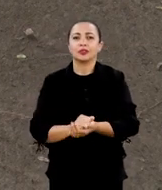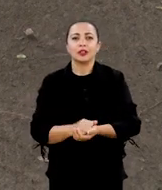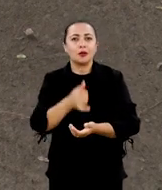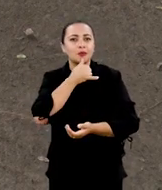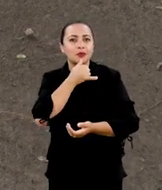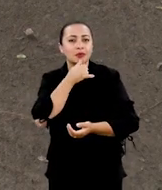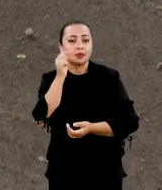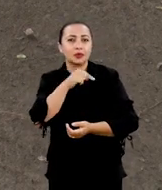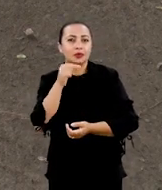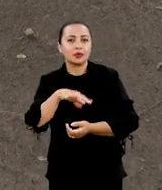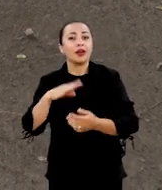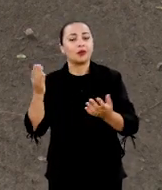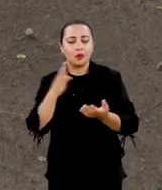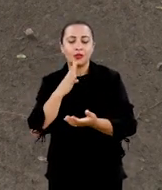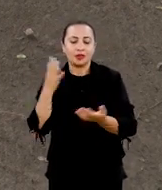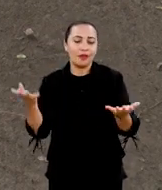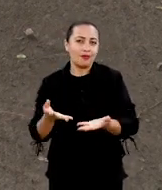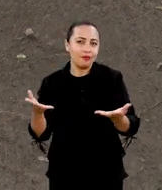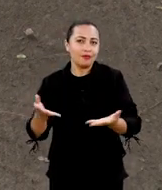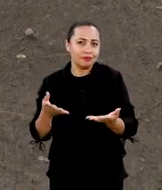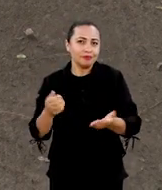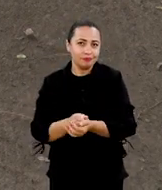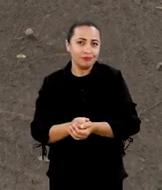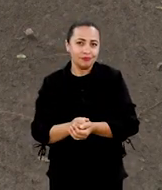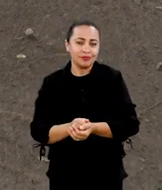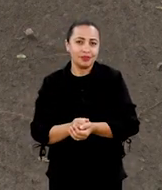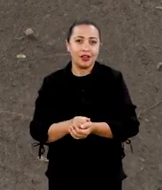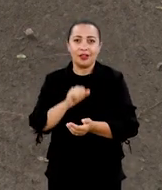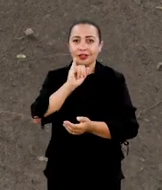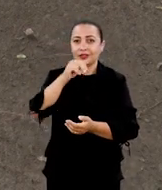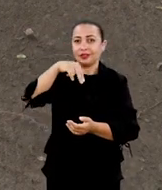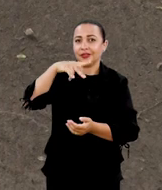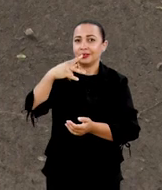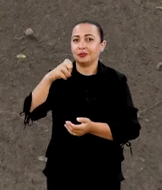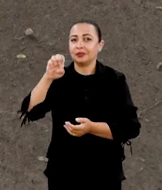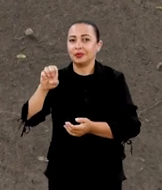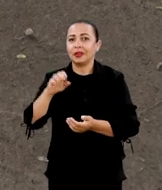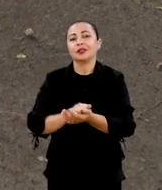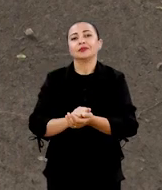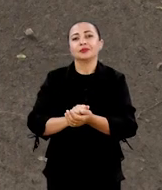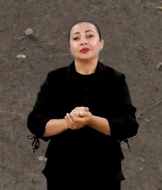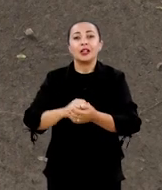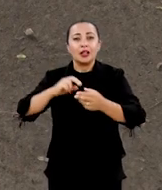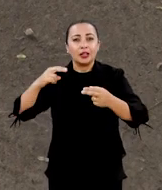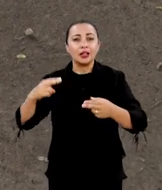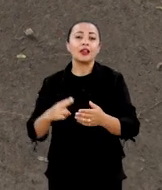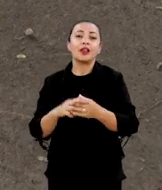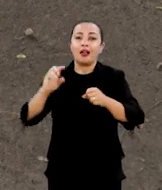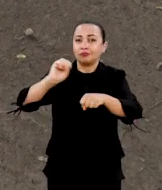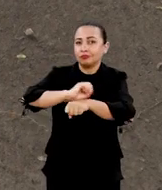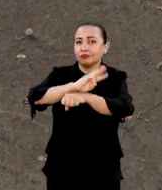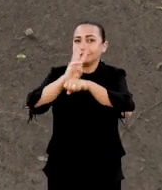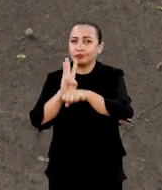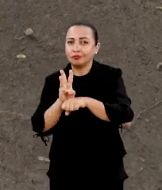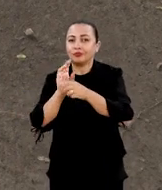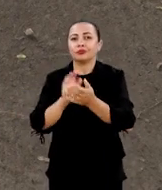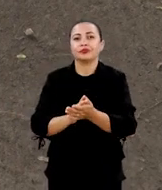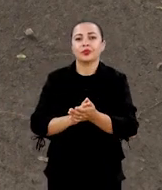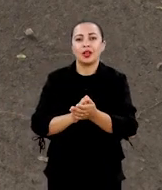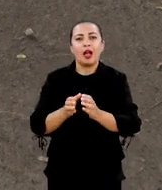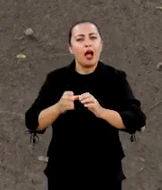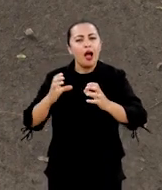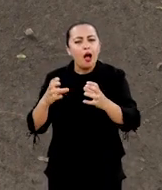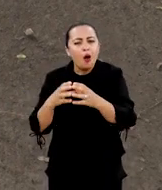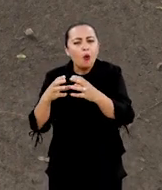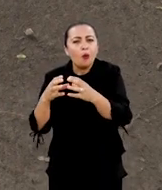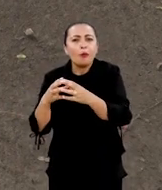da ciência. A exemplo desta que vamos conhecer agora, entre o Instituto Nacional de Pesquisa Espacial e a Universidade Estadual do Maranhão.